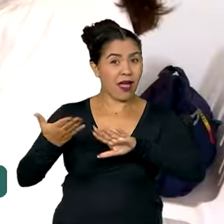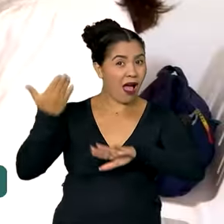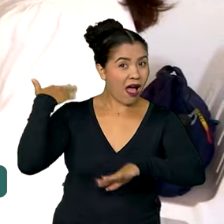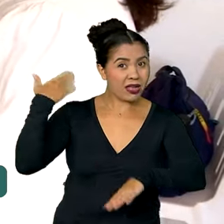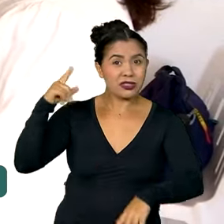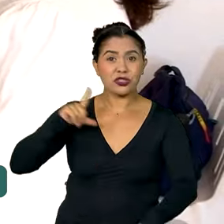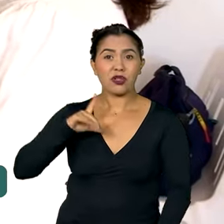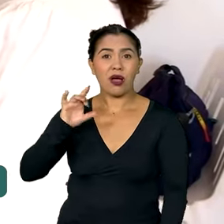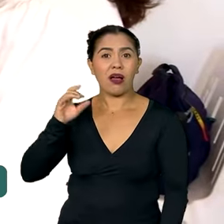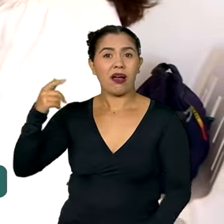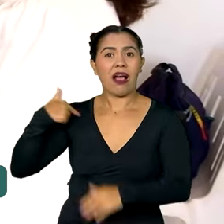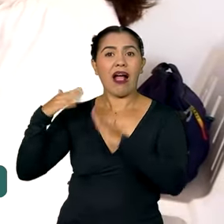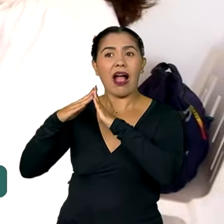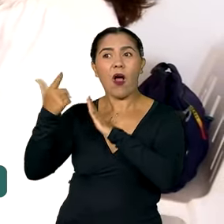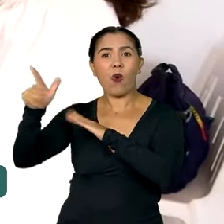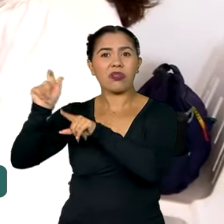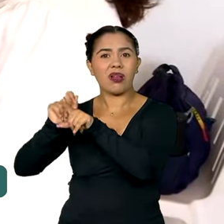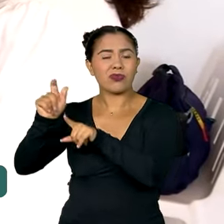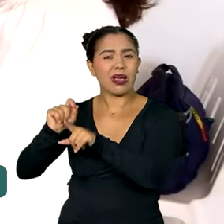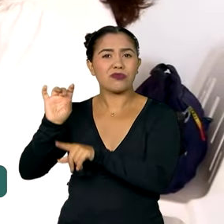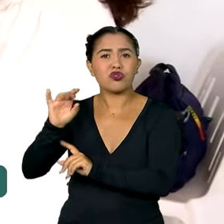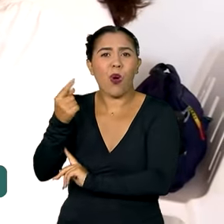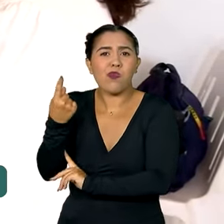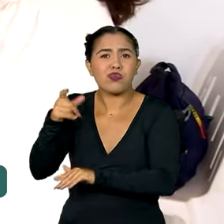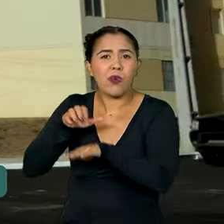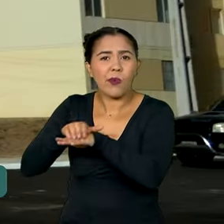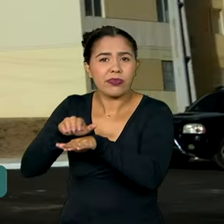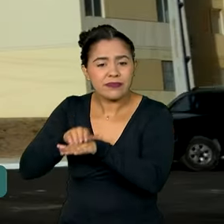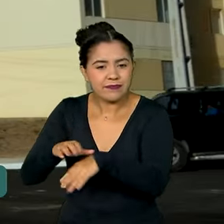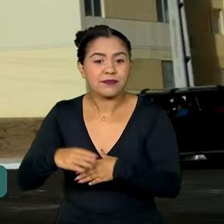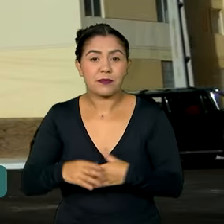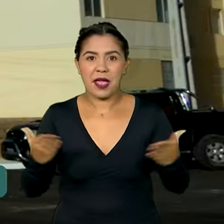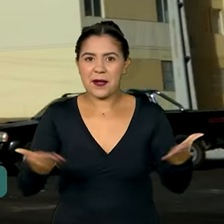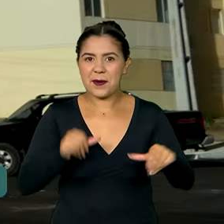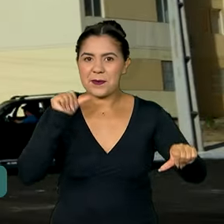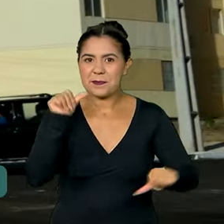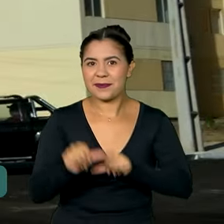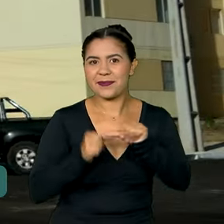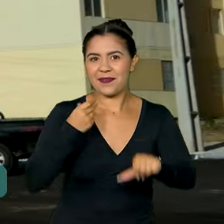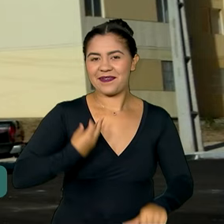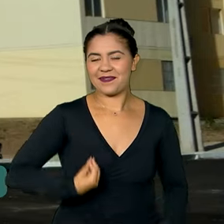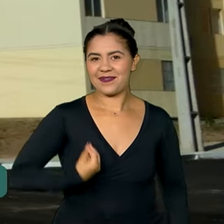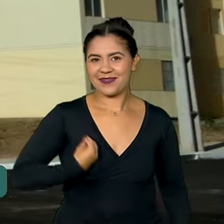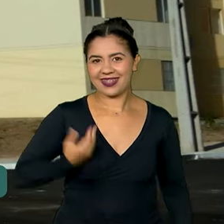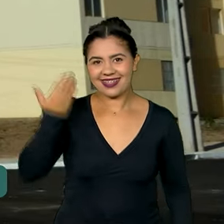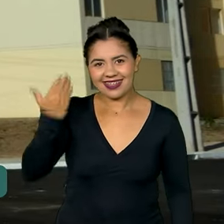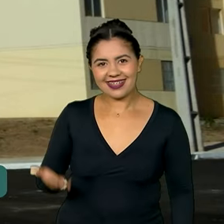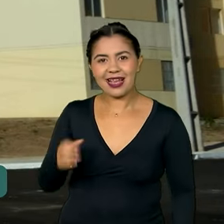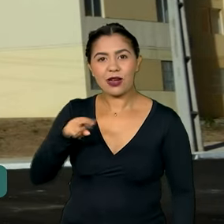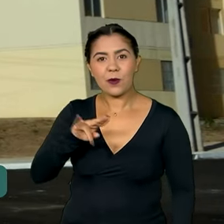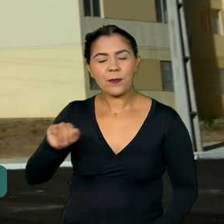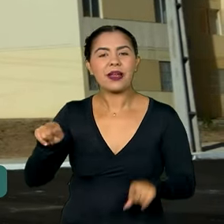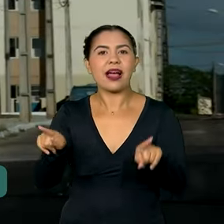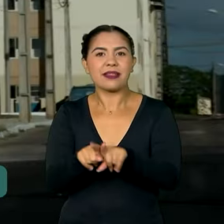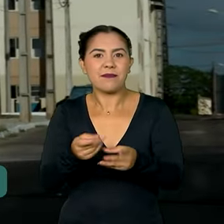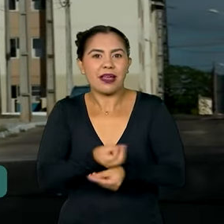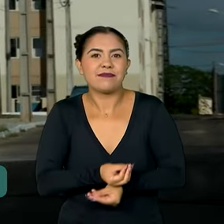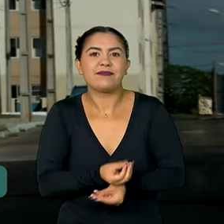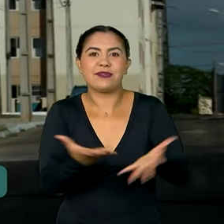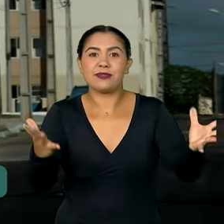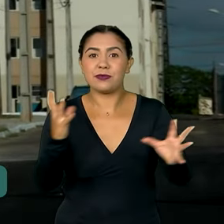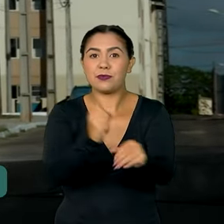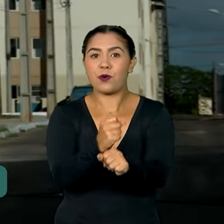tinha um. A mudança, que transformou a vida da Núbia, vai chegar agora para quase 1.300 famílias.